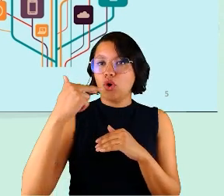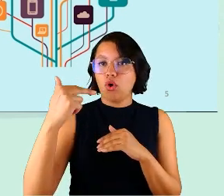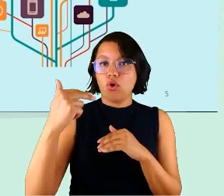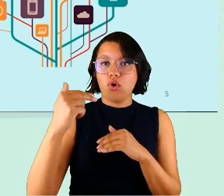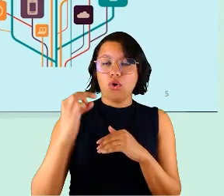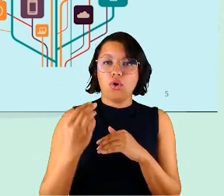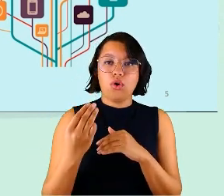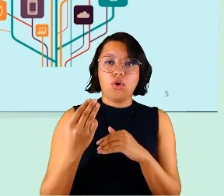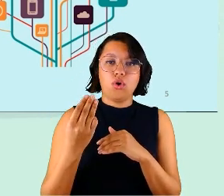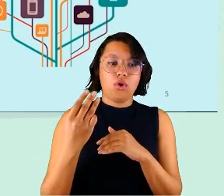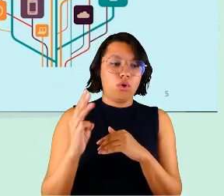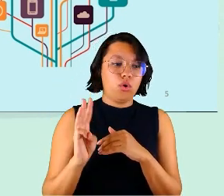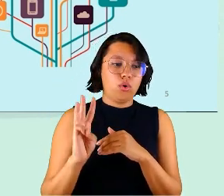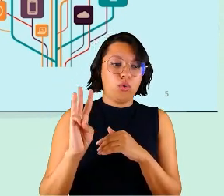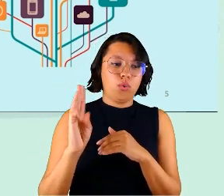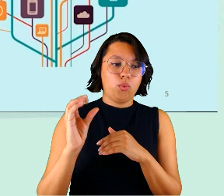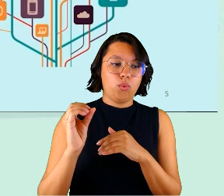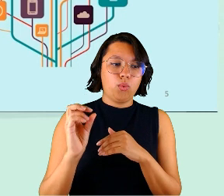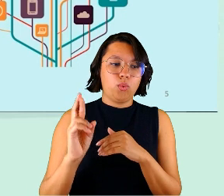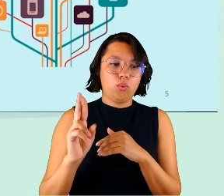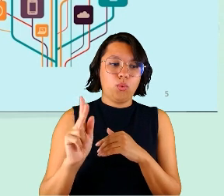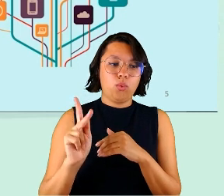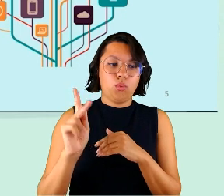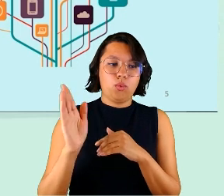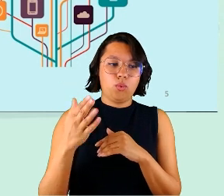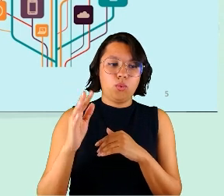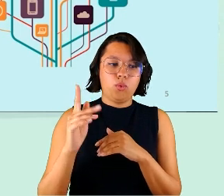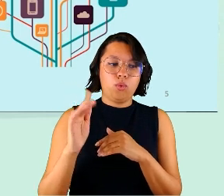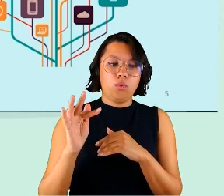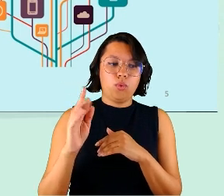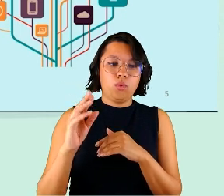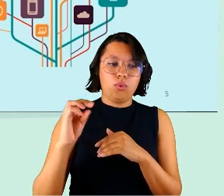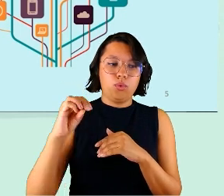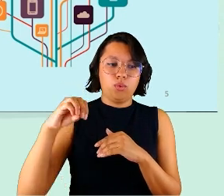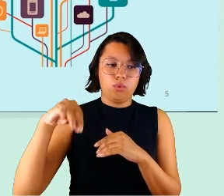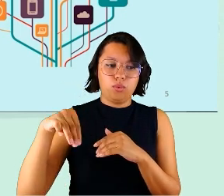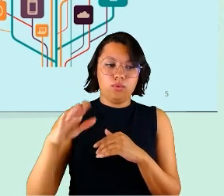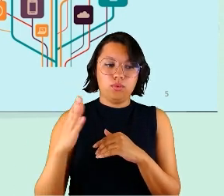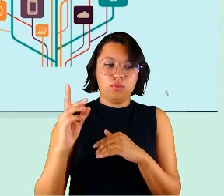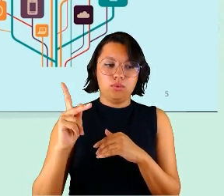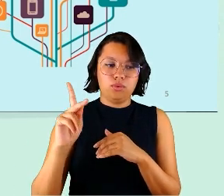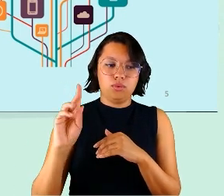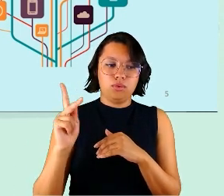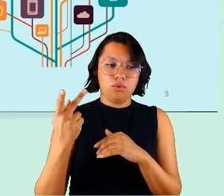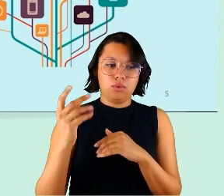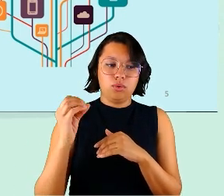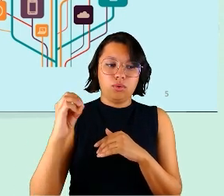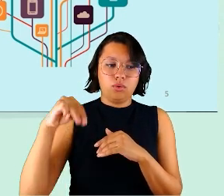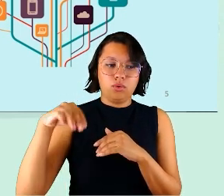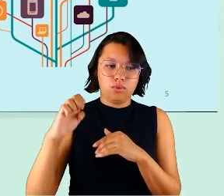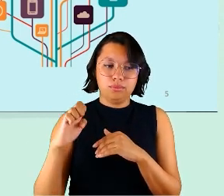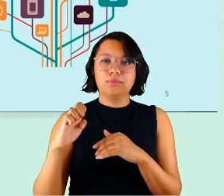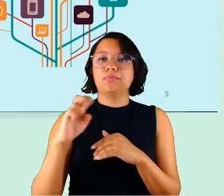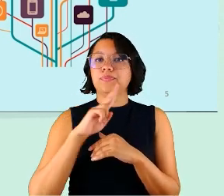utilizado na literatura internacional e não home office, que foi, acho que, meio que uma invenção brasileira.